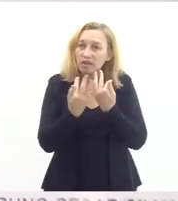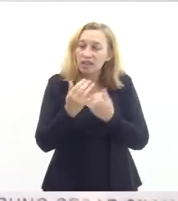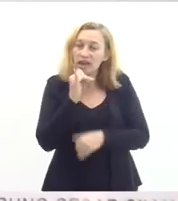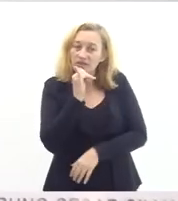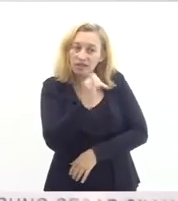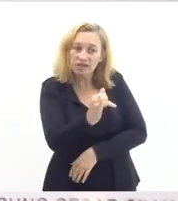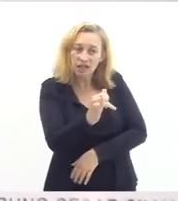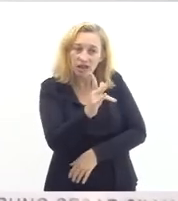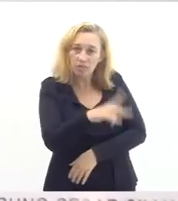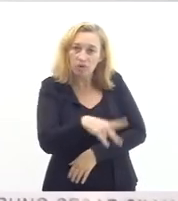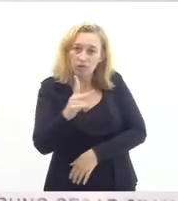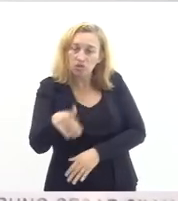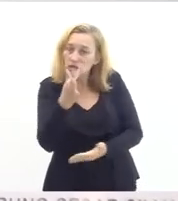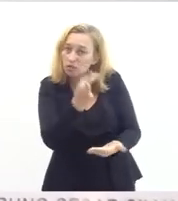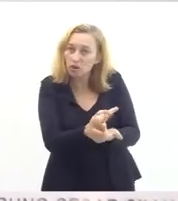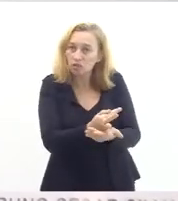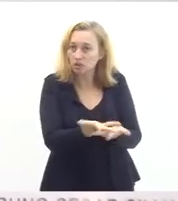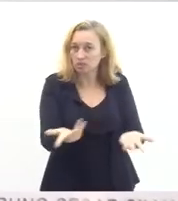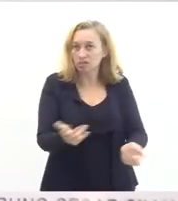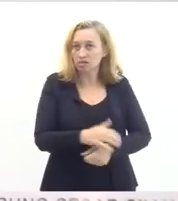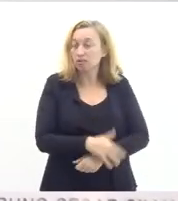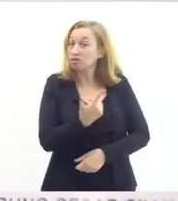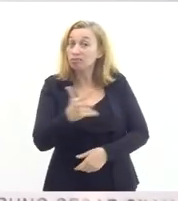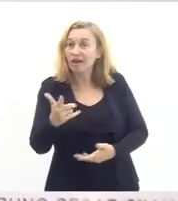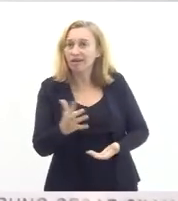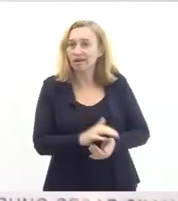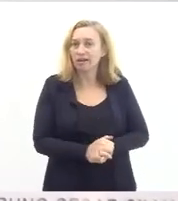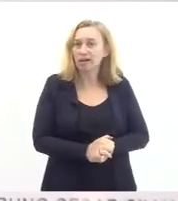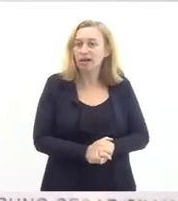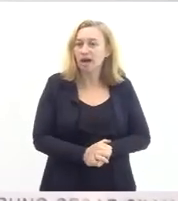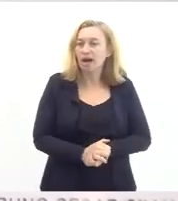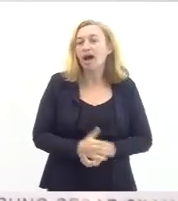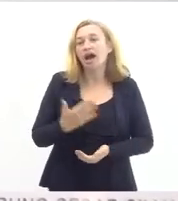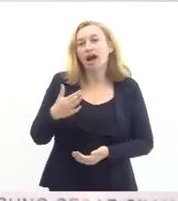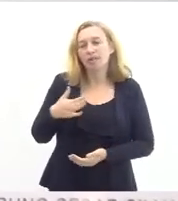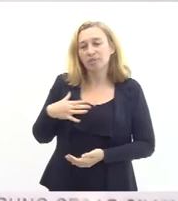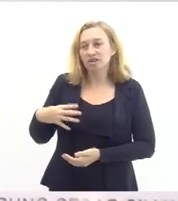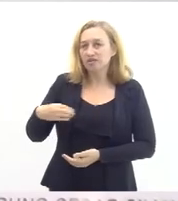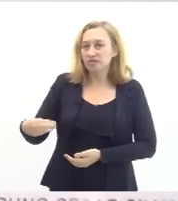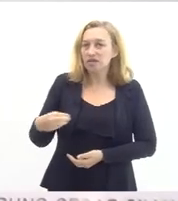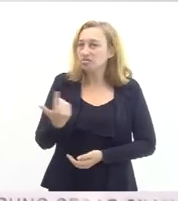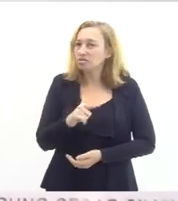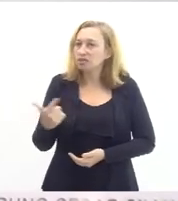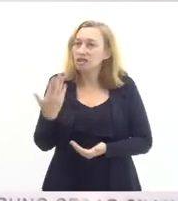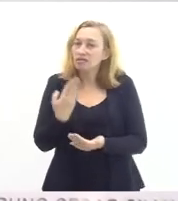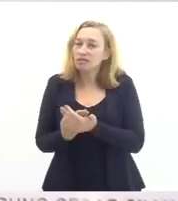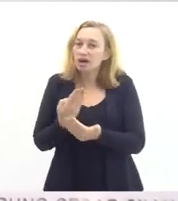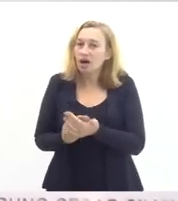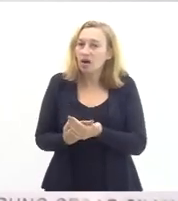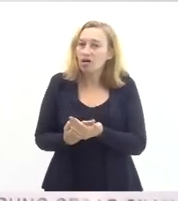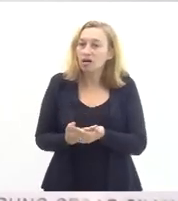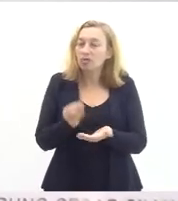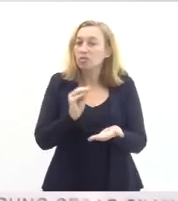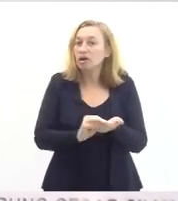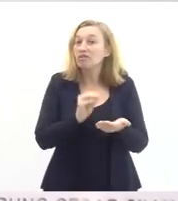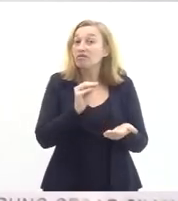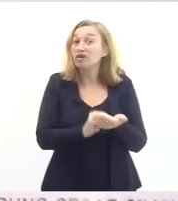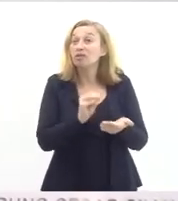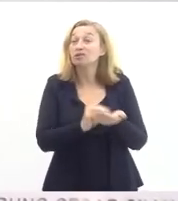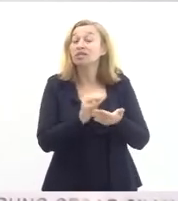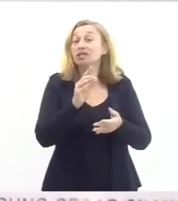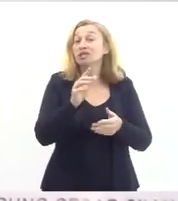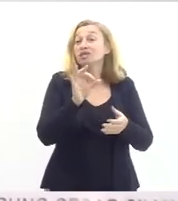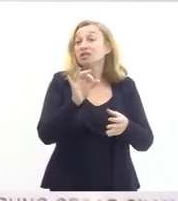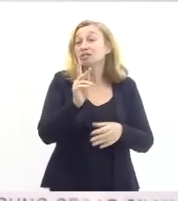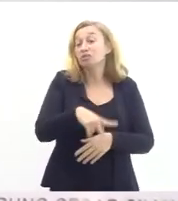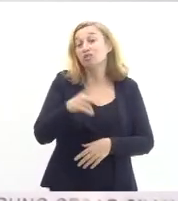porque a minha filha não pôde ter o seu primeiro dia de aula por conta de um problema que é o problema que a gente está tratando aqui que a falta de professores para